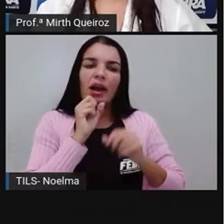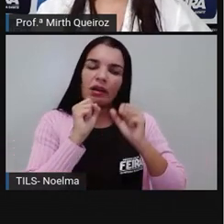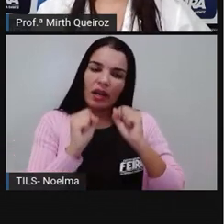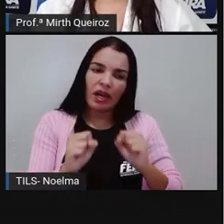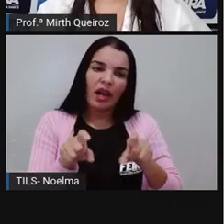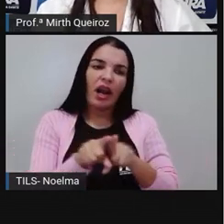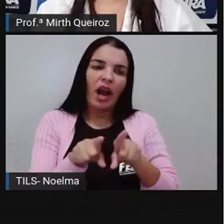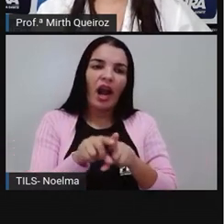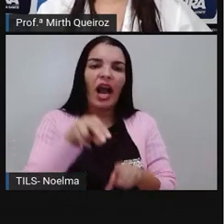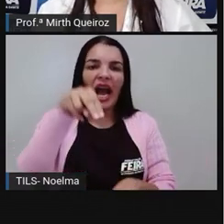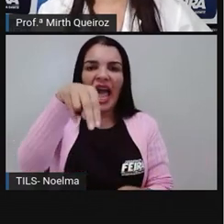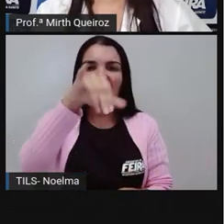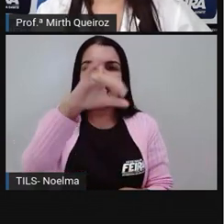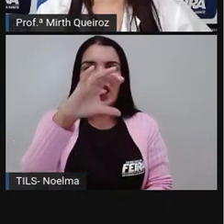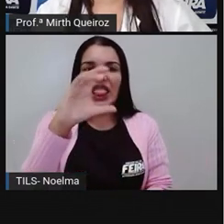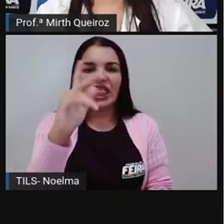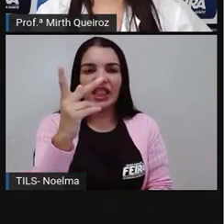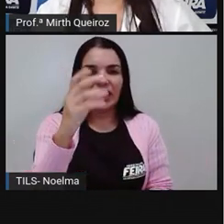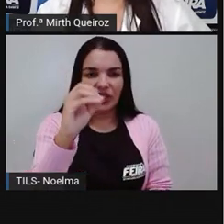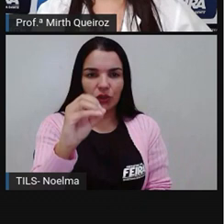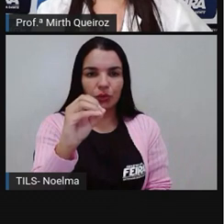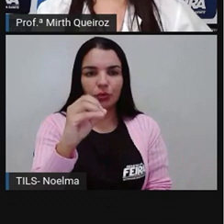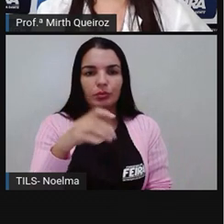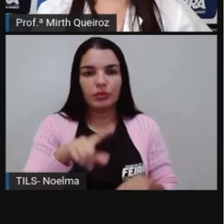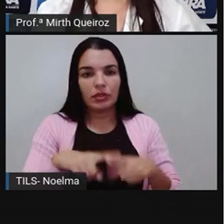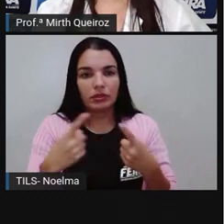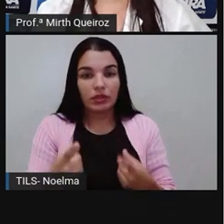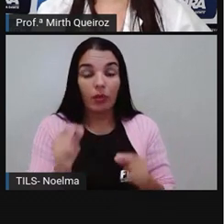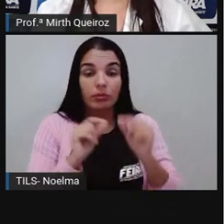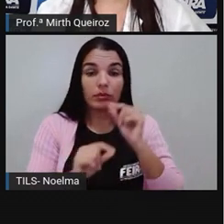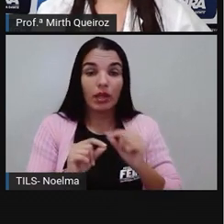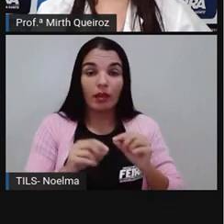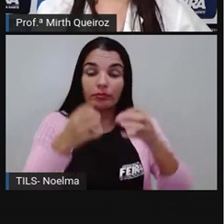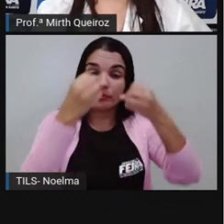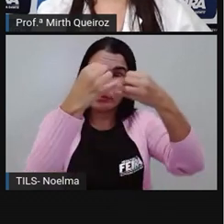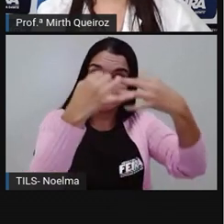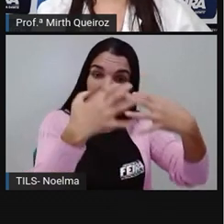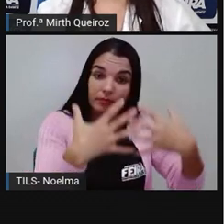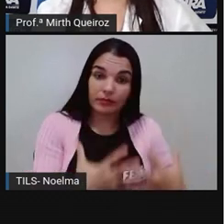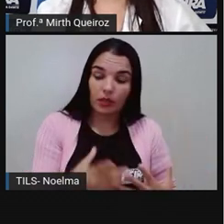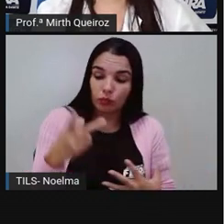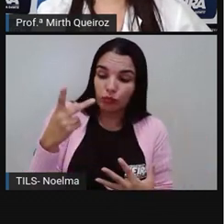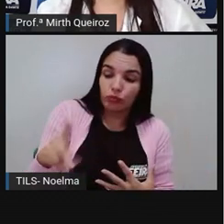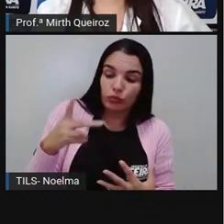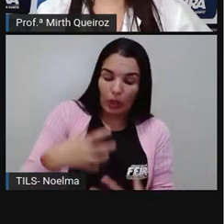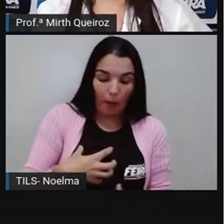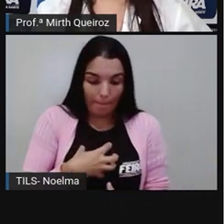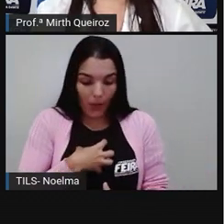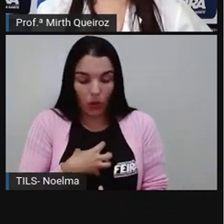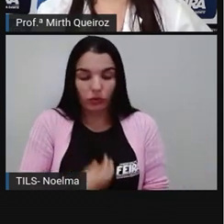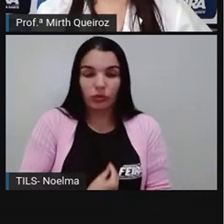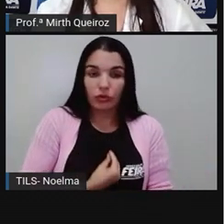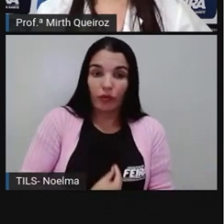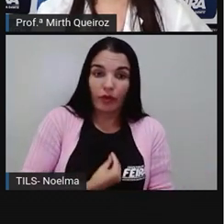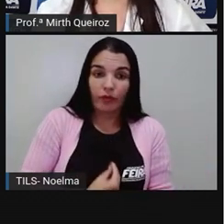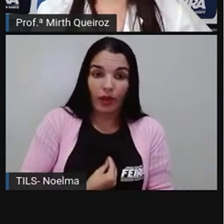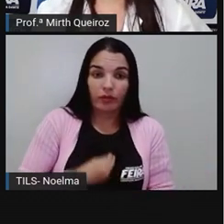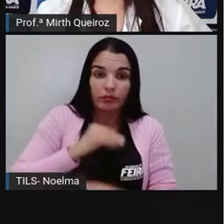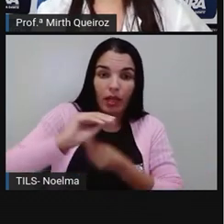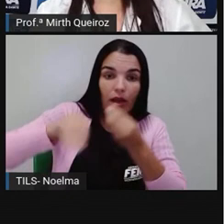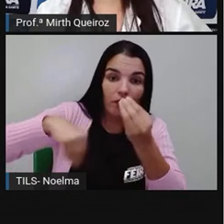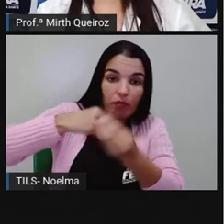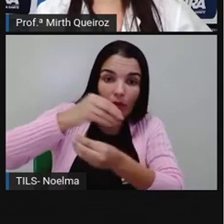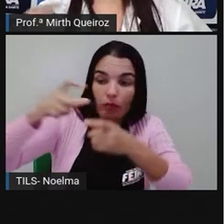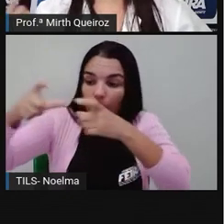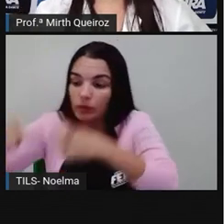falando sobre nicho ecológico. Então, o que é nicho ecológico? É a descrição do seu modo de vida, envolve o